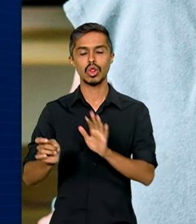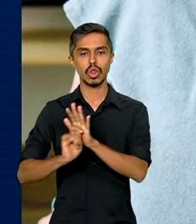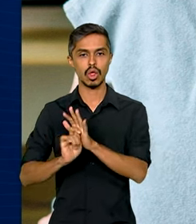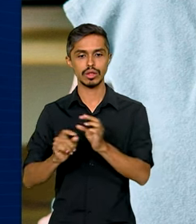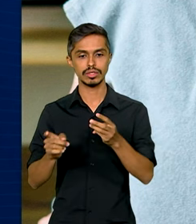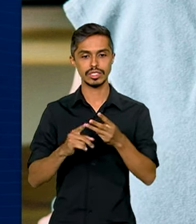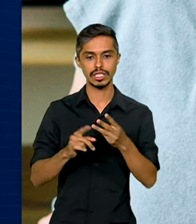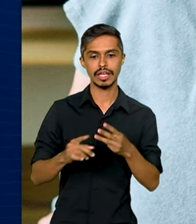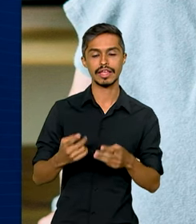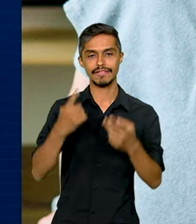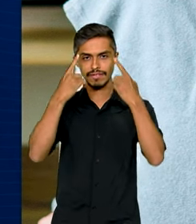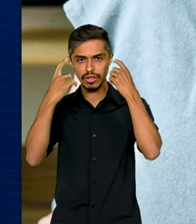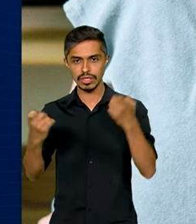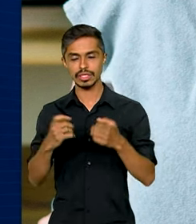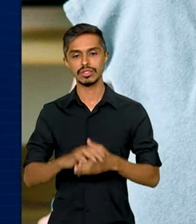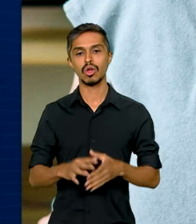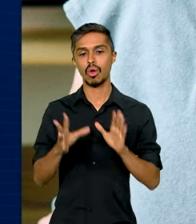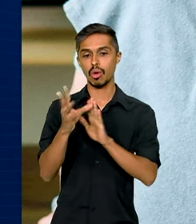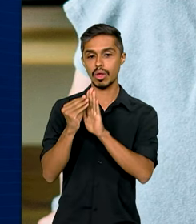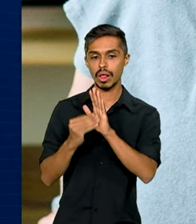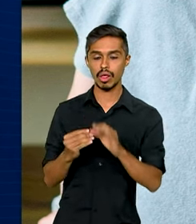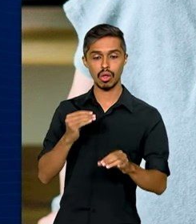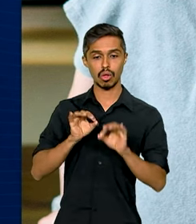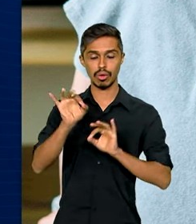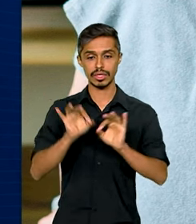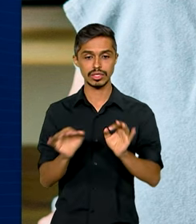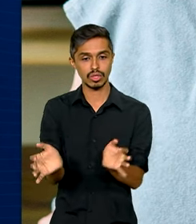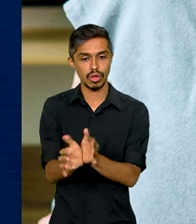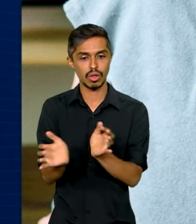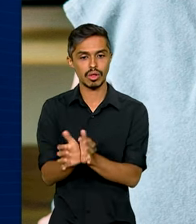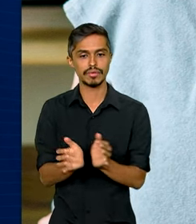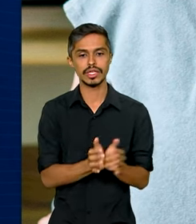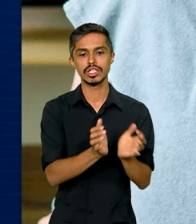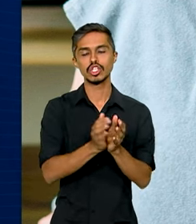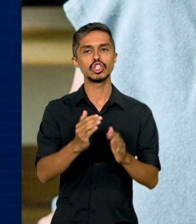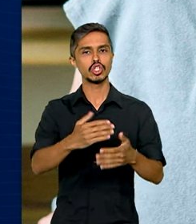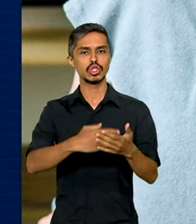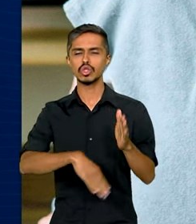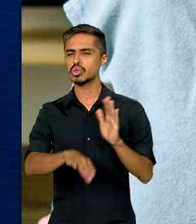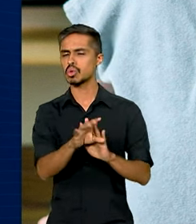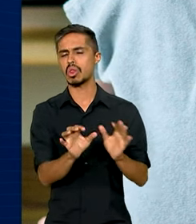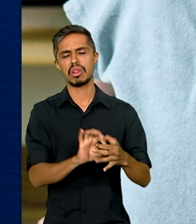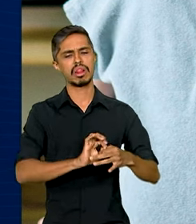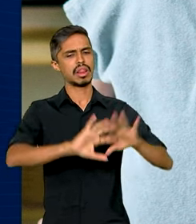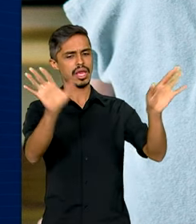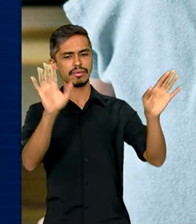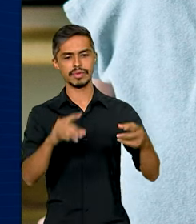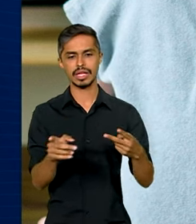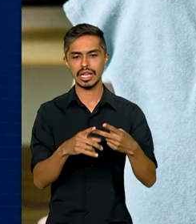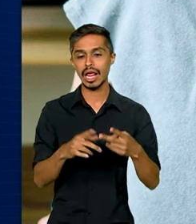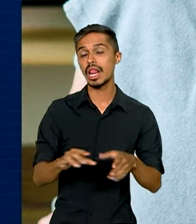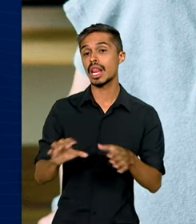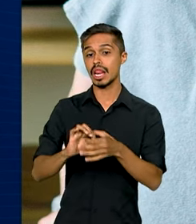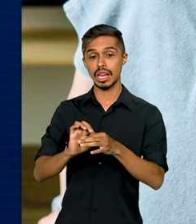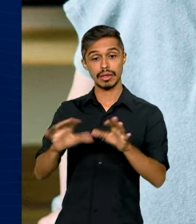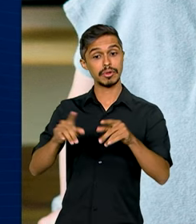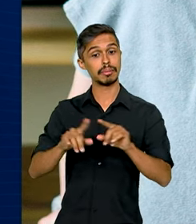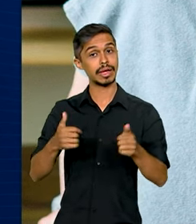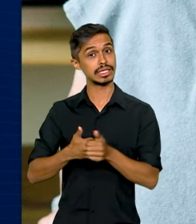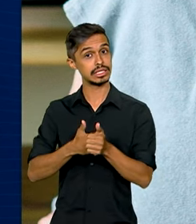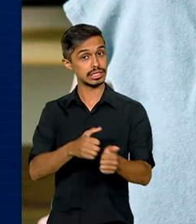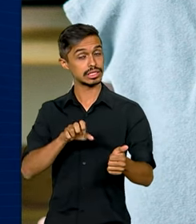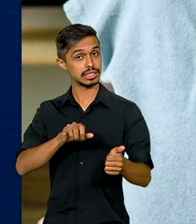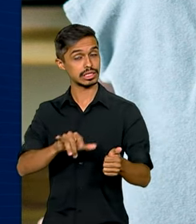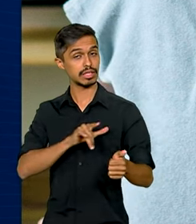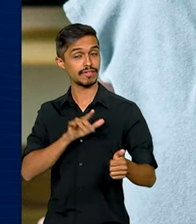Os conteúdos são divididos em grupos que variam de totalmente liberado a liberado acompanhado da